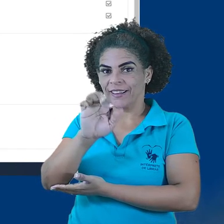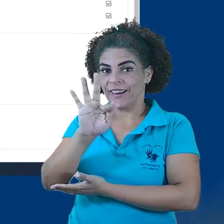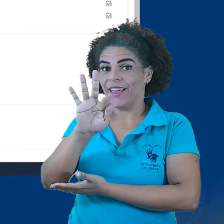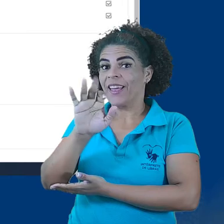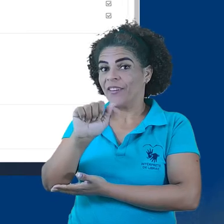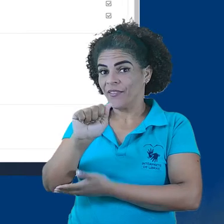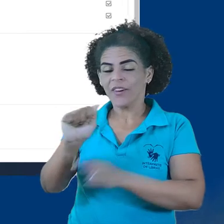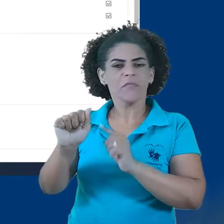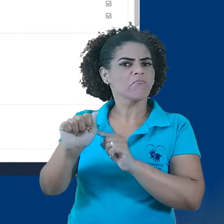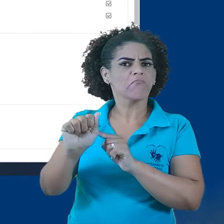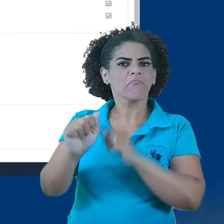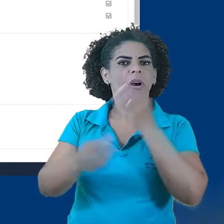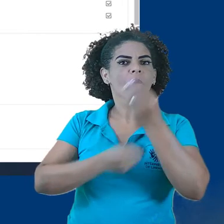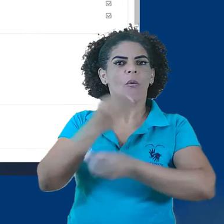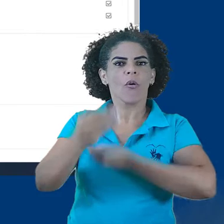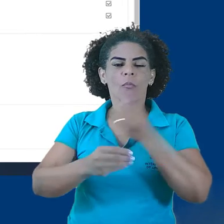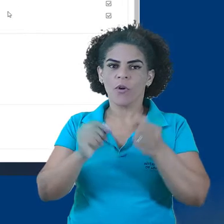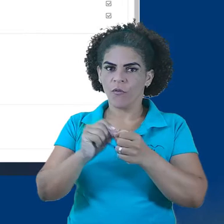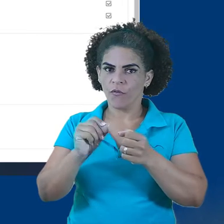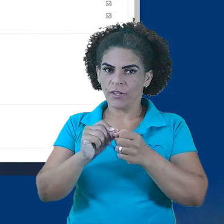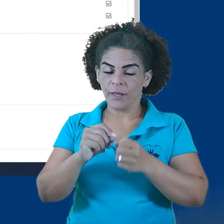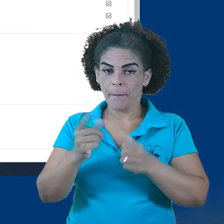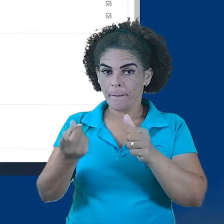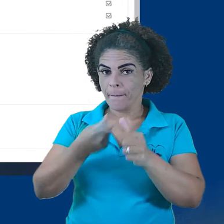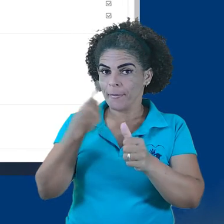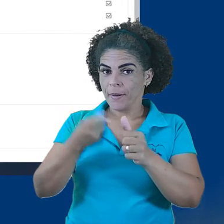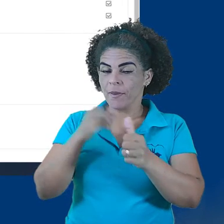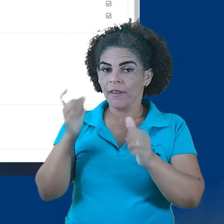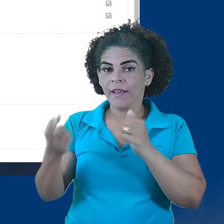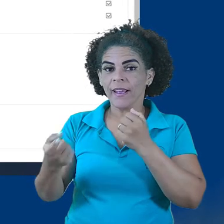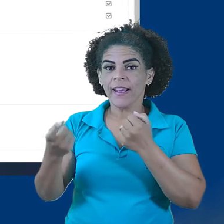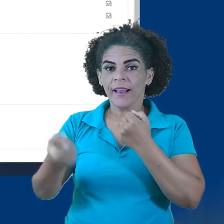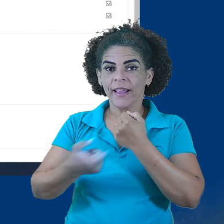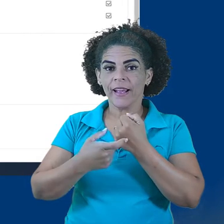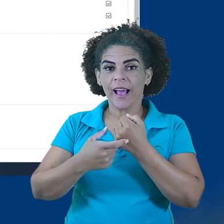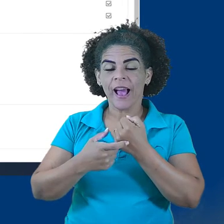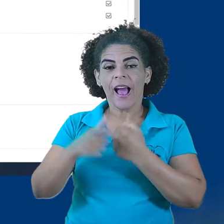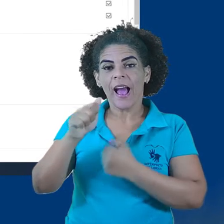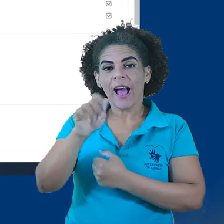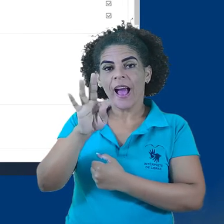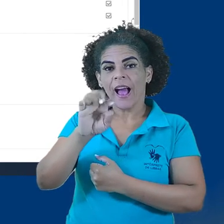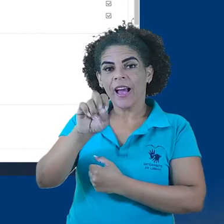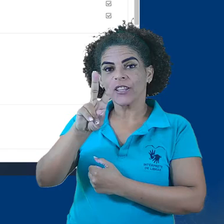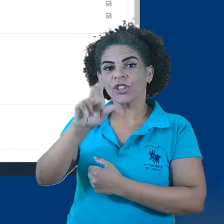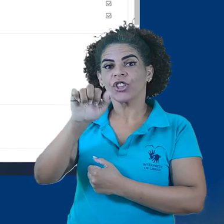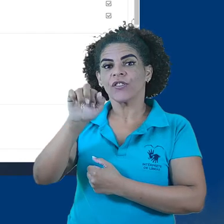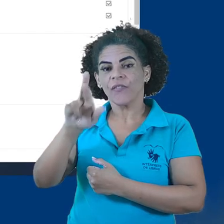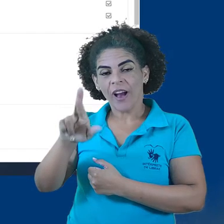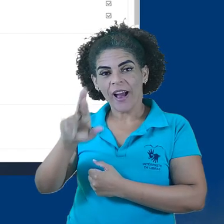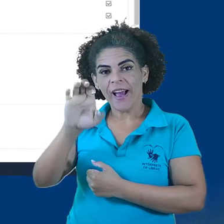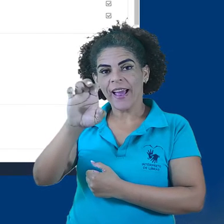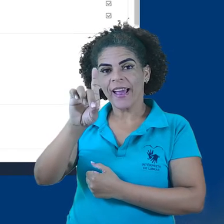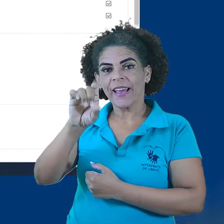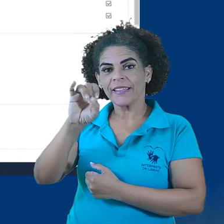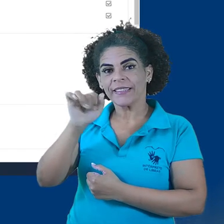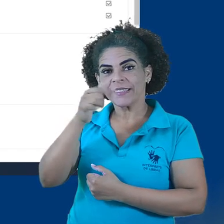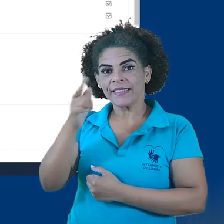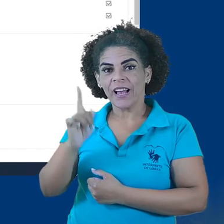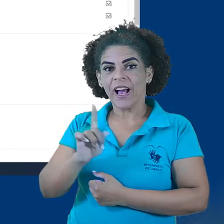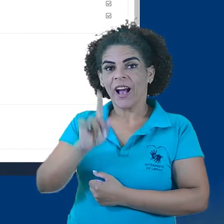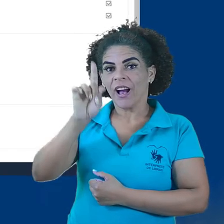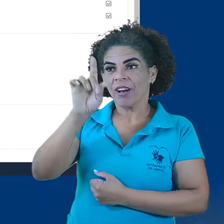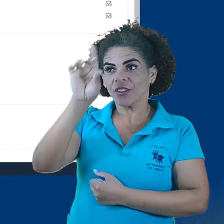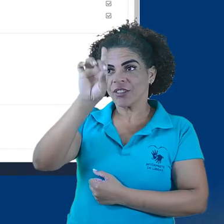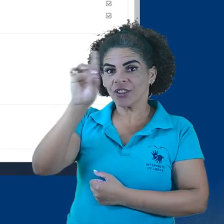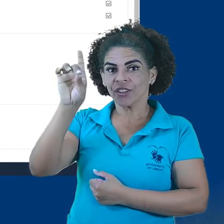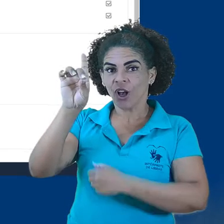do tipo tarefa, primeiro devemos clicar no botão ativar a edição na parte superior à direita da página